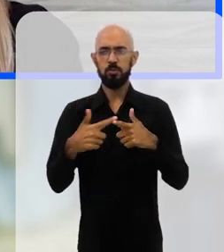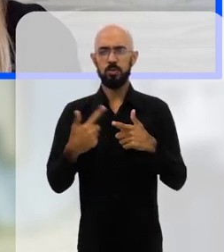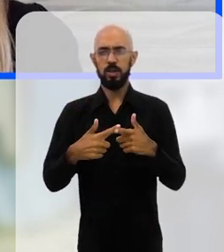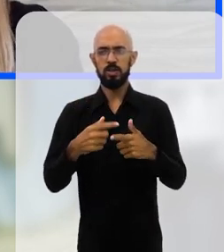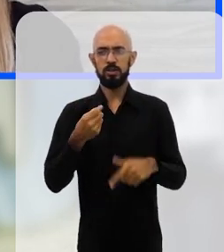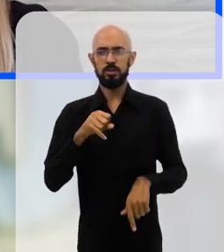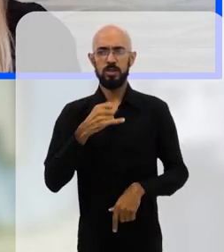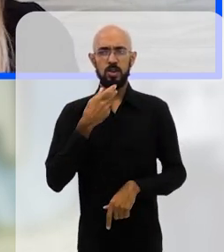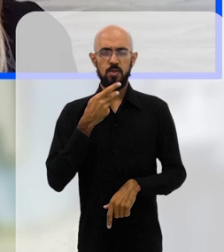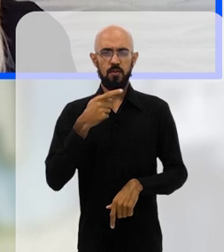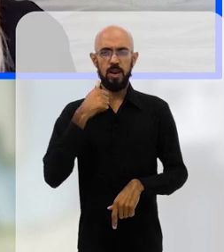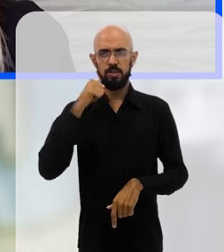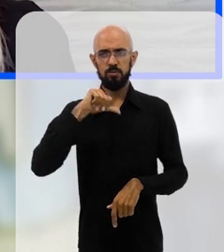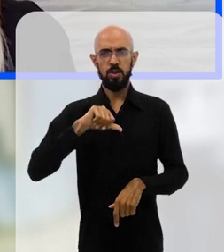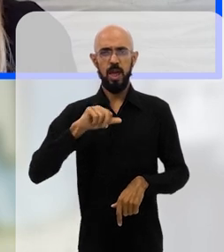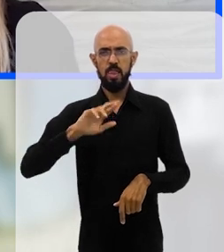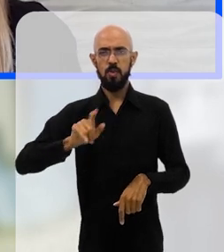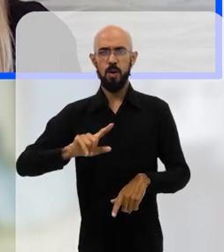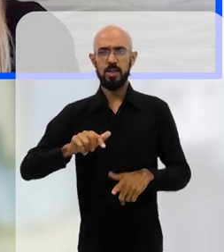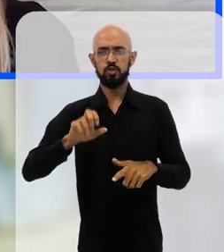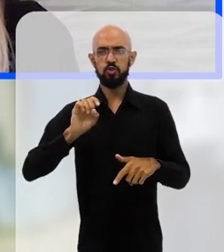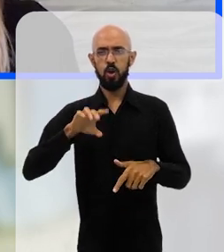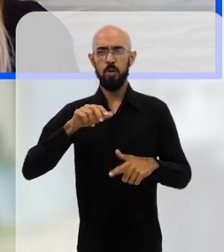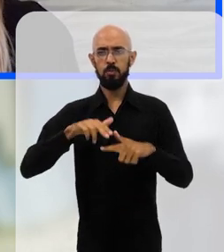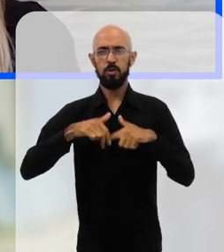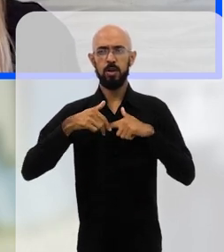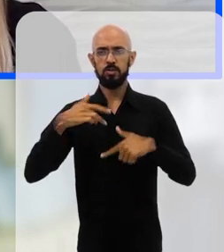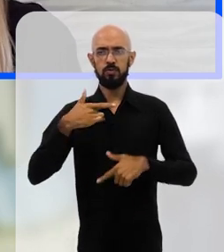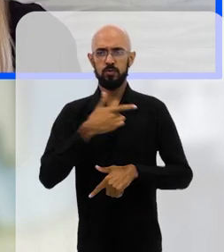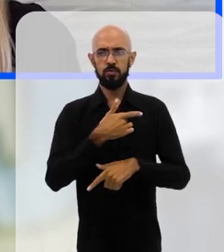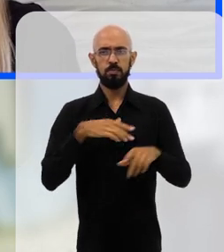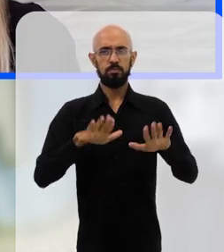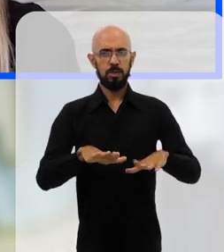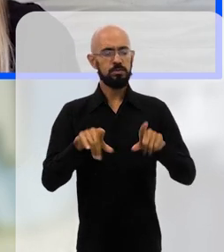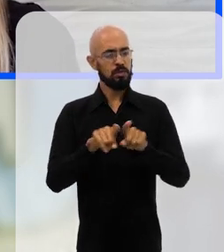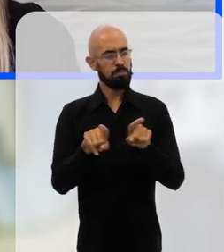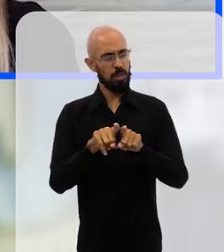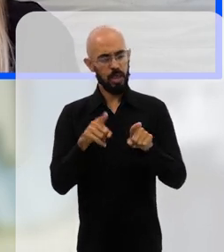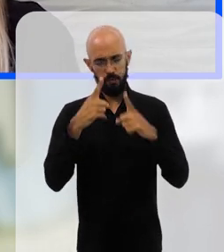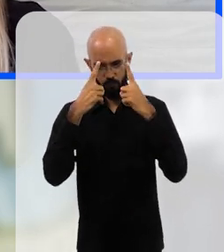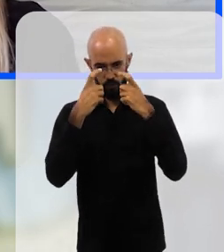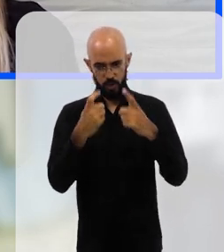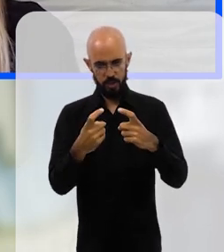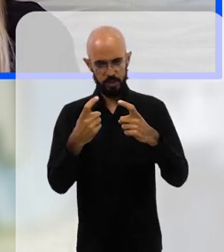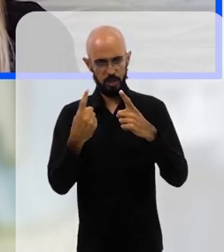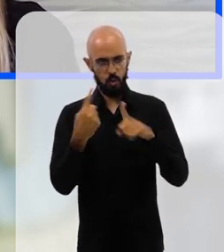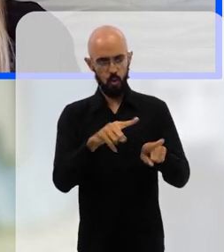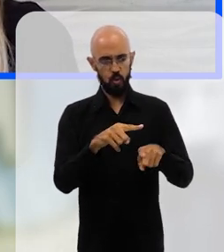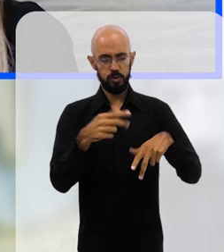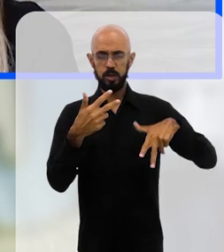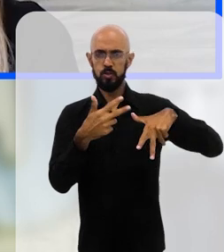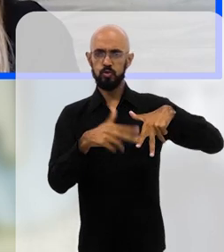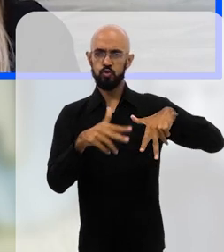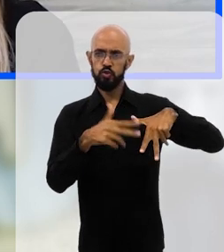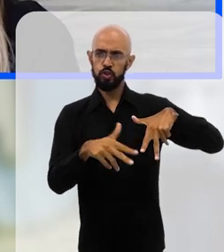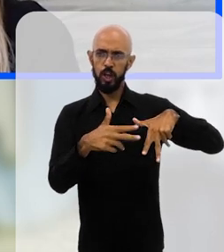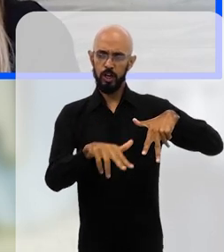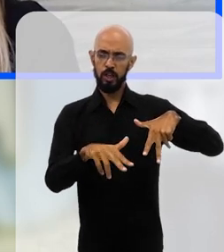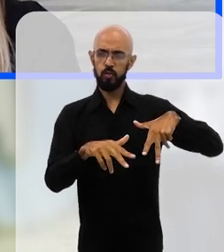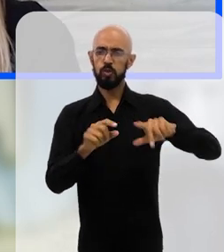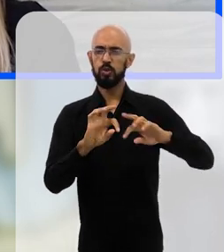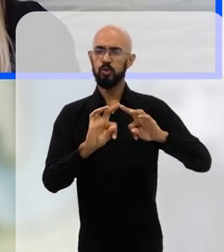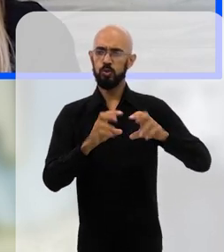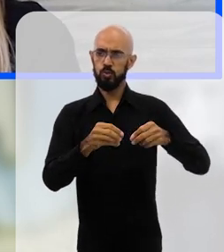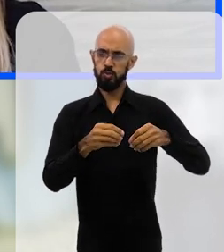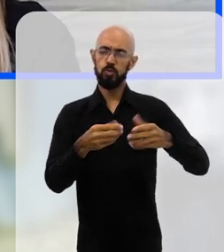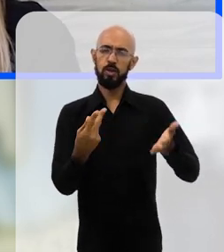porque quando a gente fala de mulher a gente fala de morte não da questão de saúde, como também a violência de gênero, né, tudo que envolve